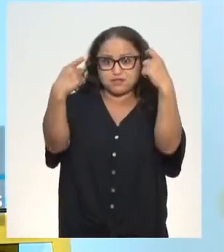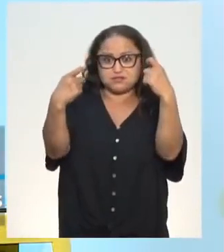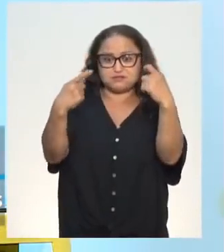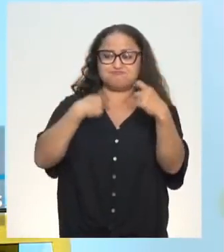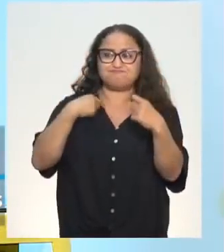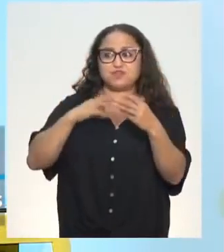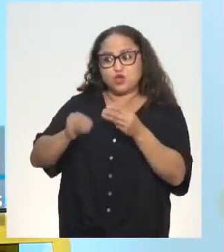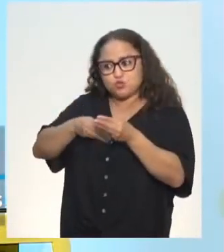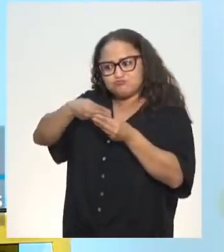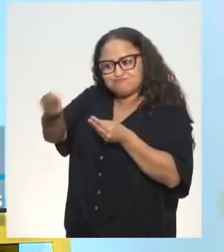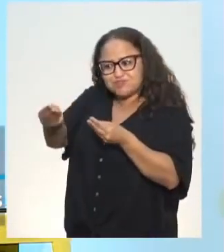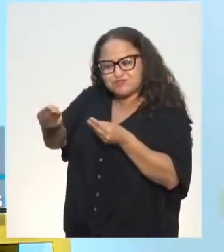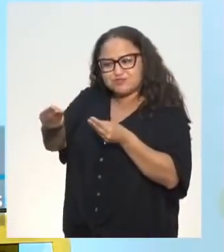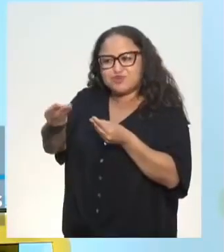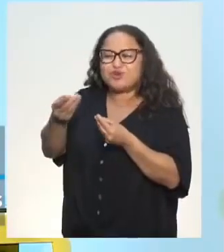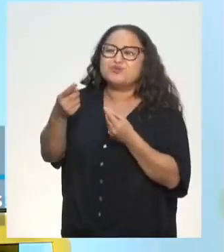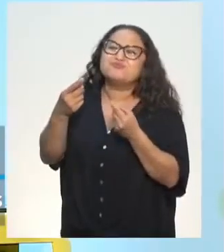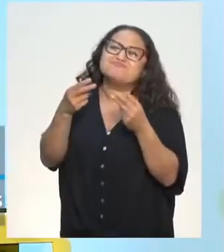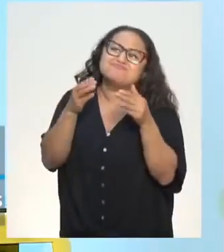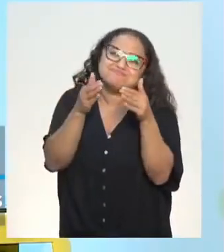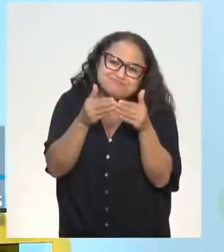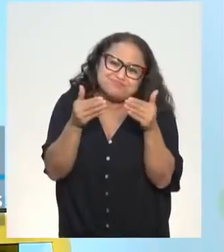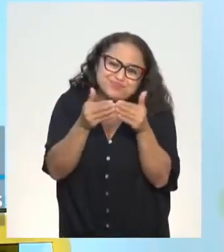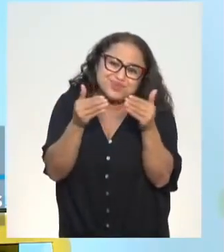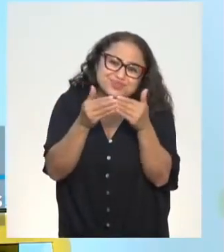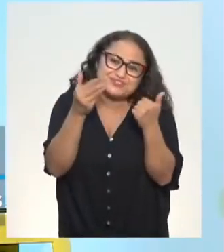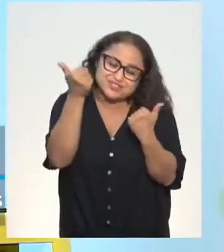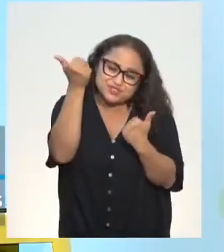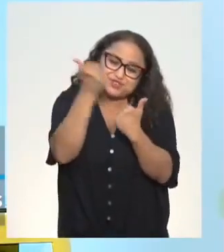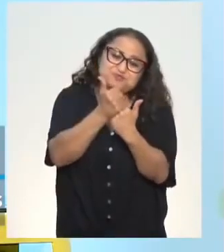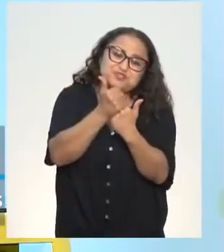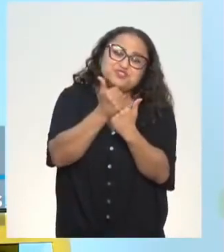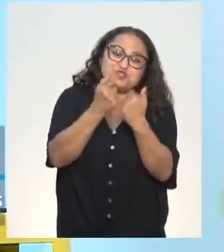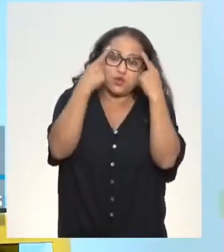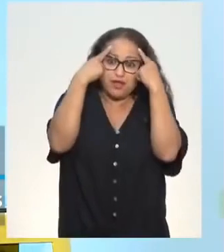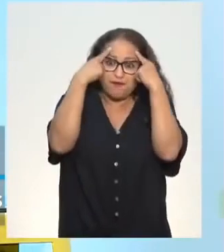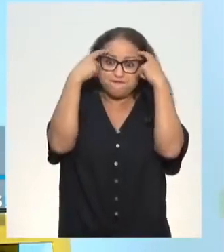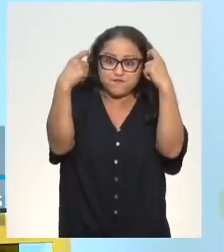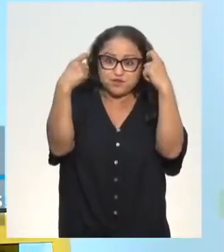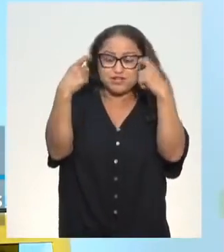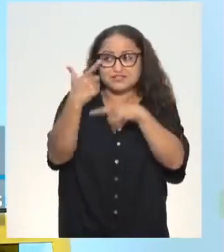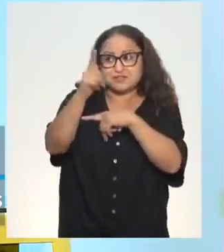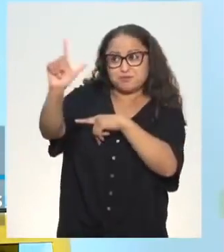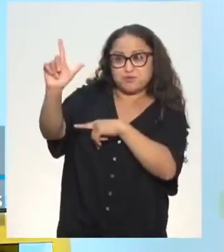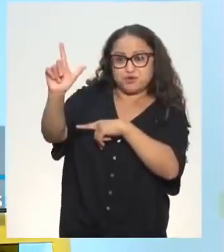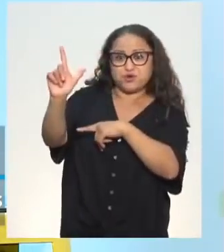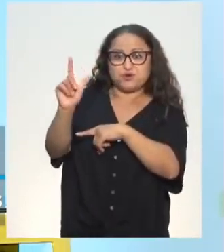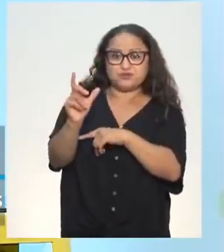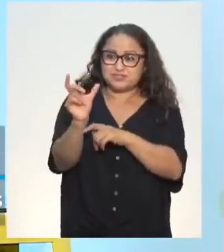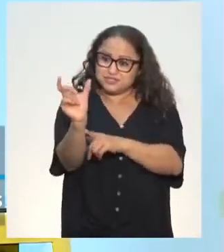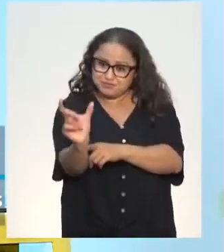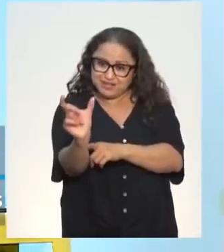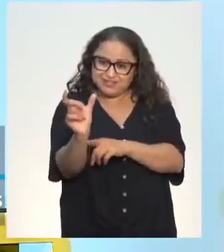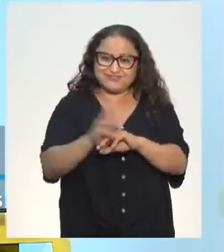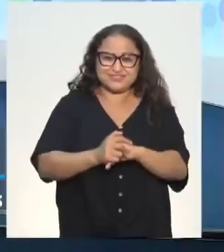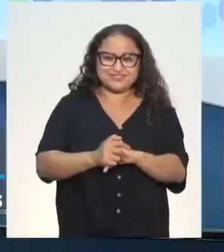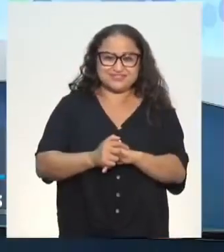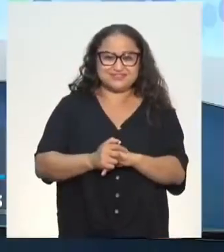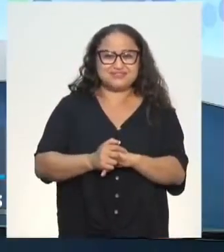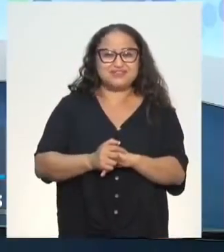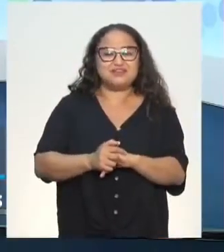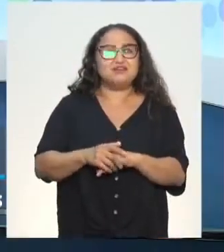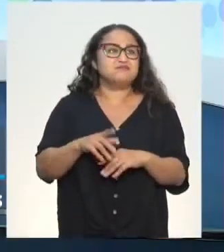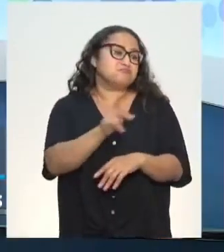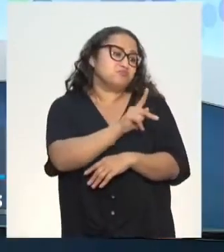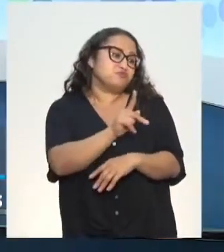falo, meu amor, substitua esse a violência por outras palavras que tenham o mesmo significado, o mesmo contexto. Mas professora, que eu vou